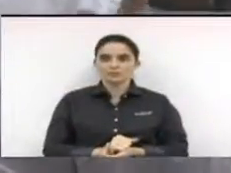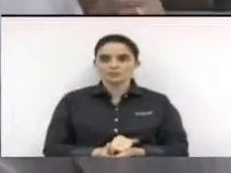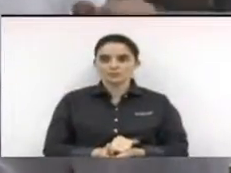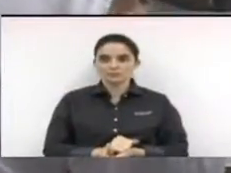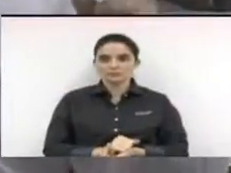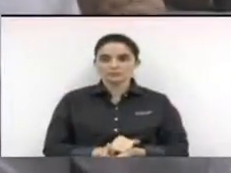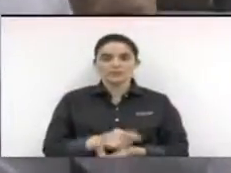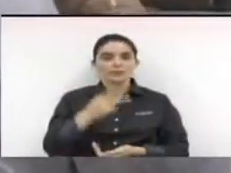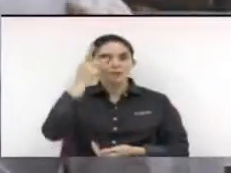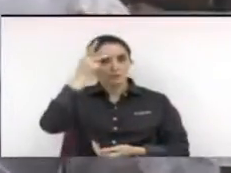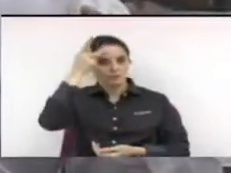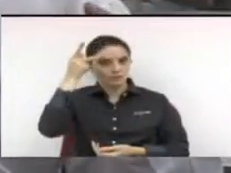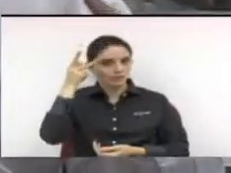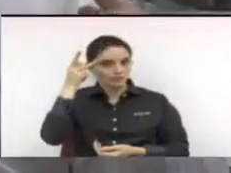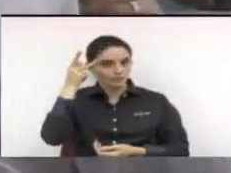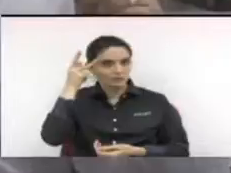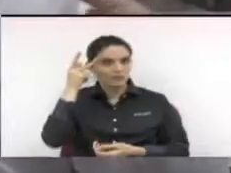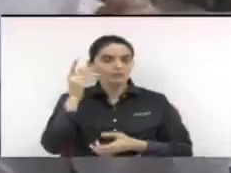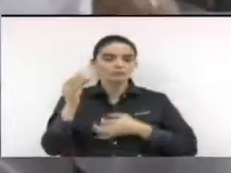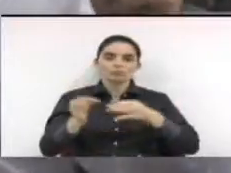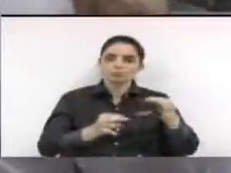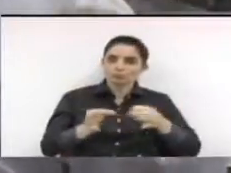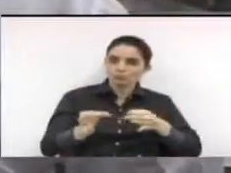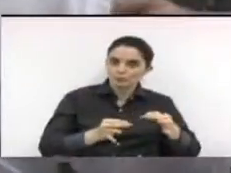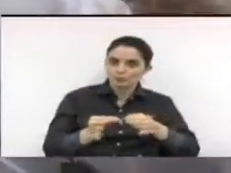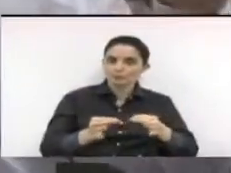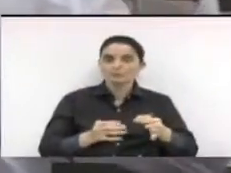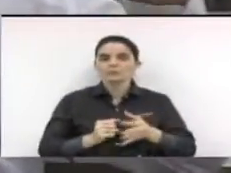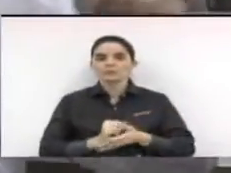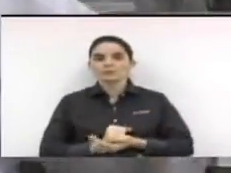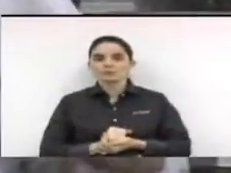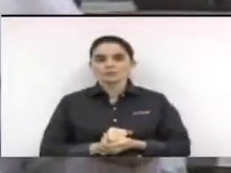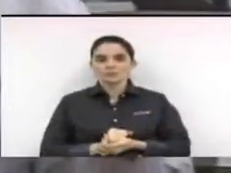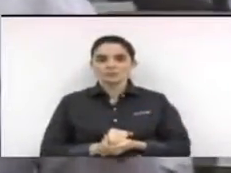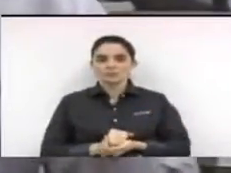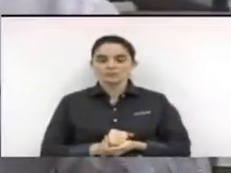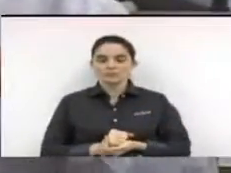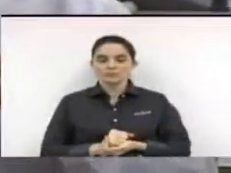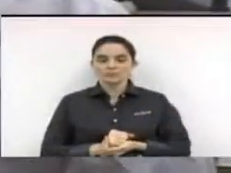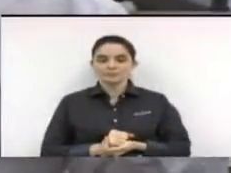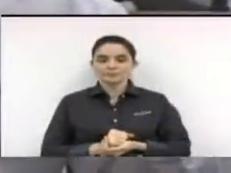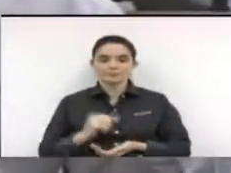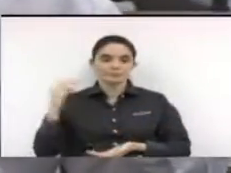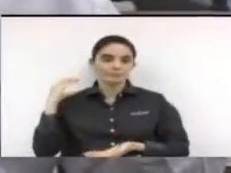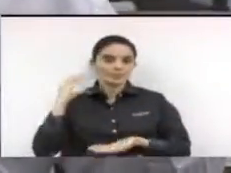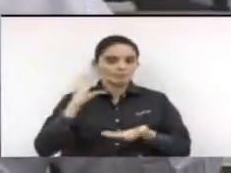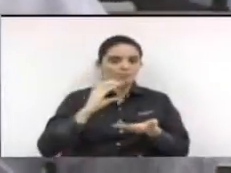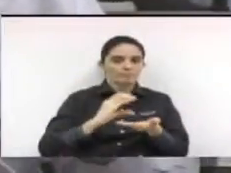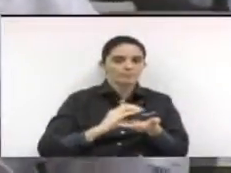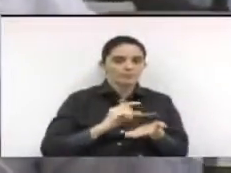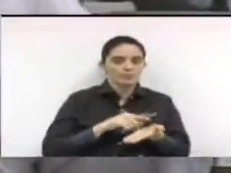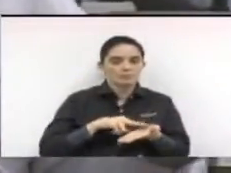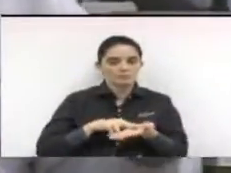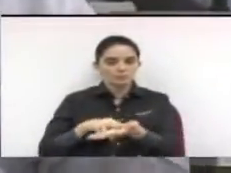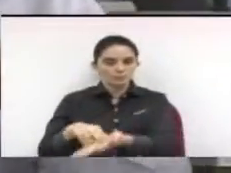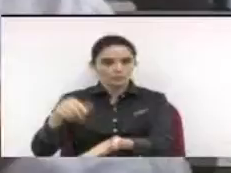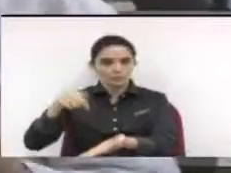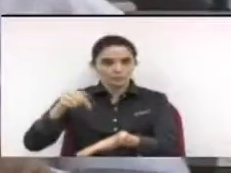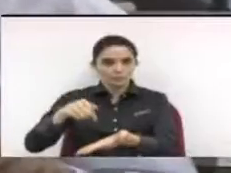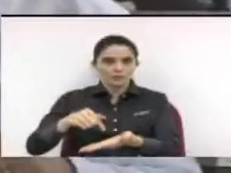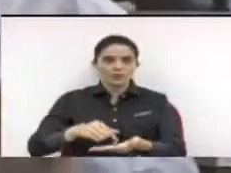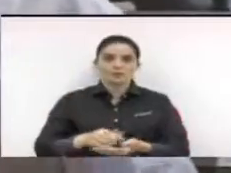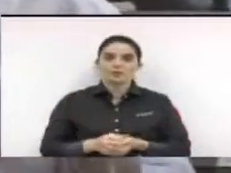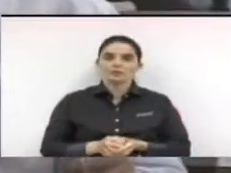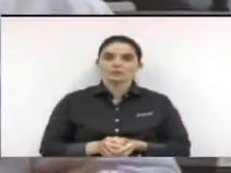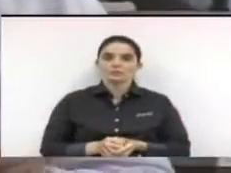doutor Paulo Radici, já fez a previsão na peça orçamentária que ele mandou aqui para cá, já devem, os vereadores que não